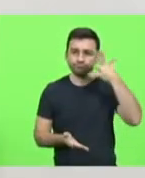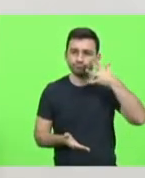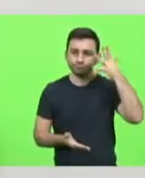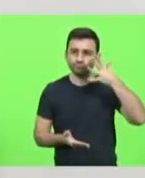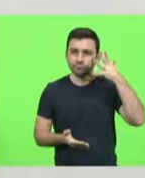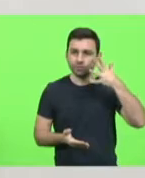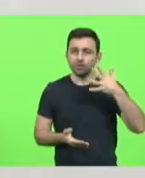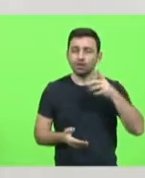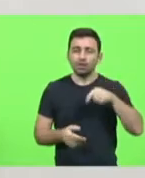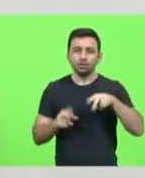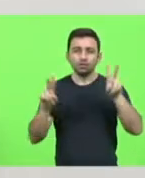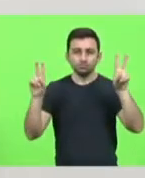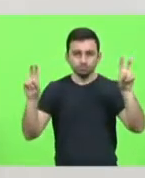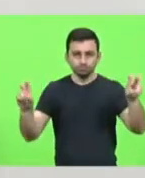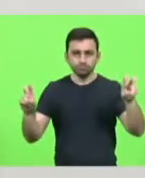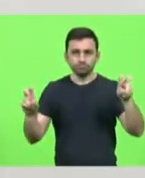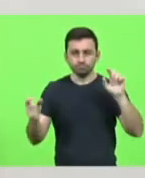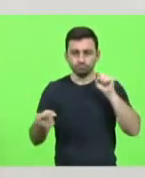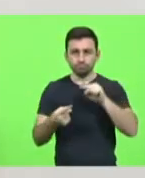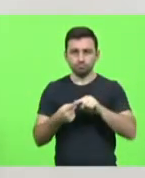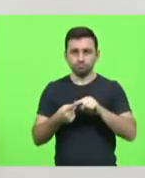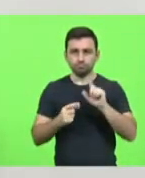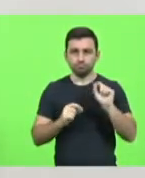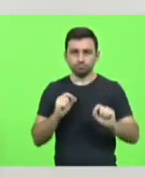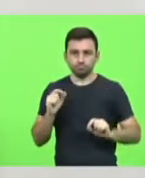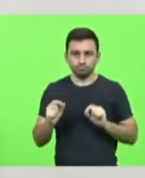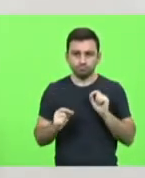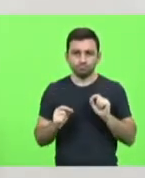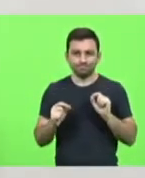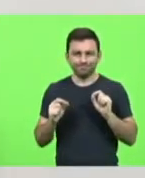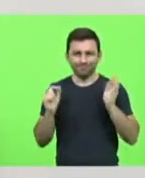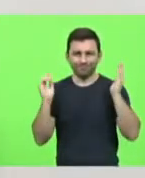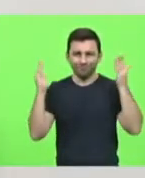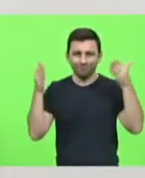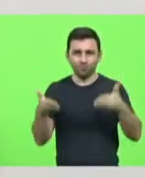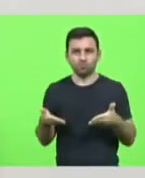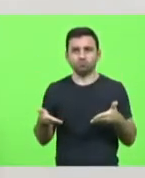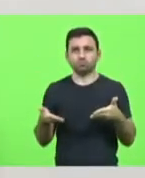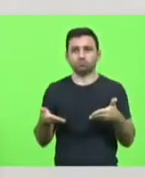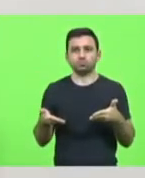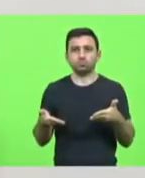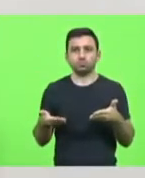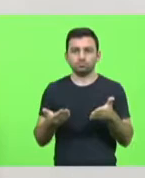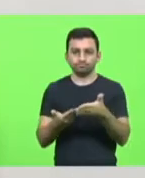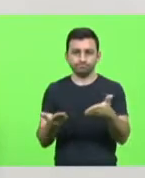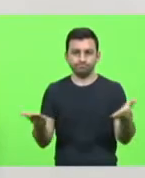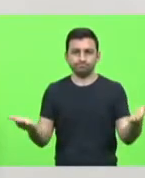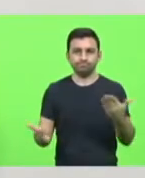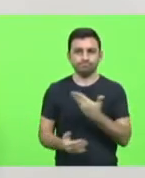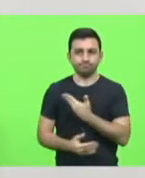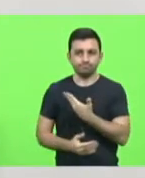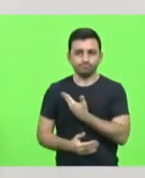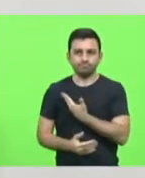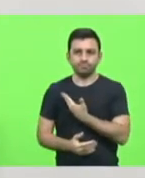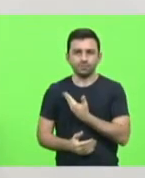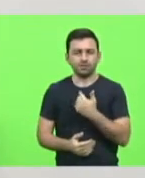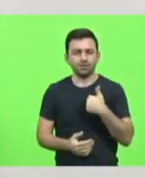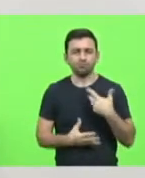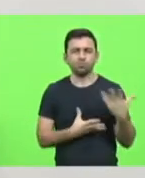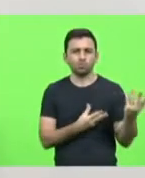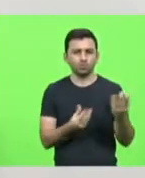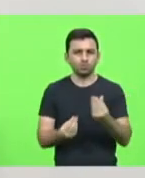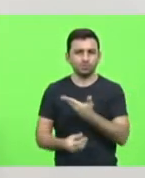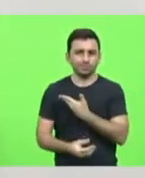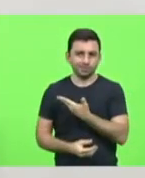fala que é diretamente direcionada aos meus amigos, tem muitos amigos na Polícia Militar,